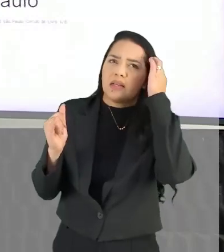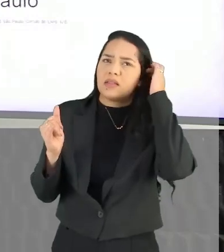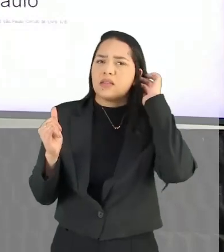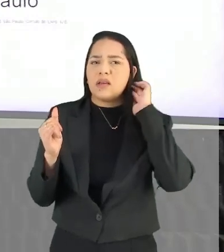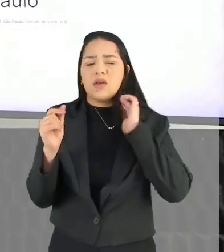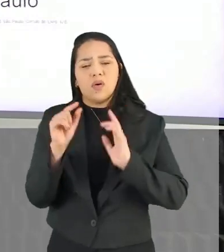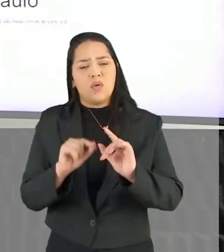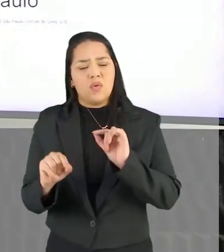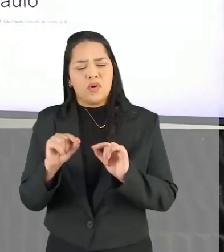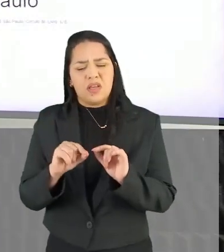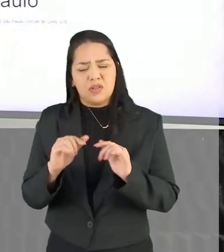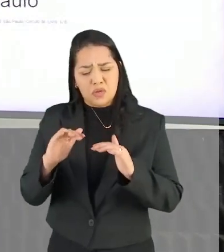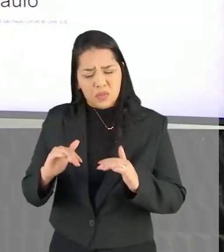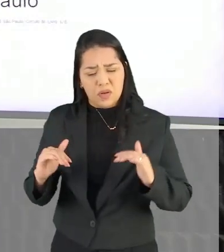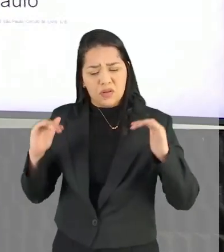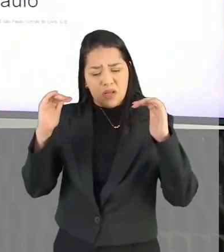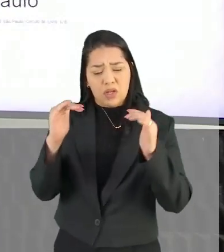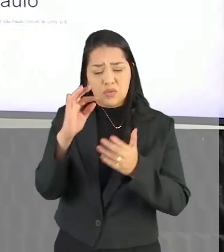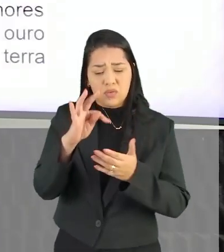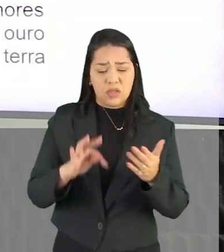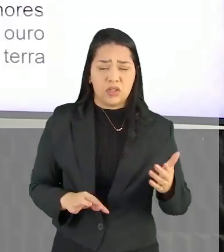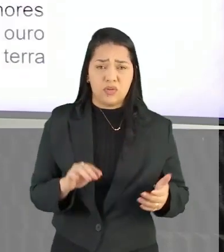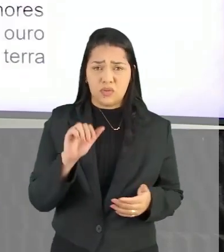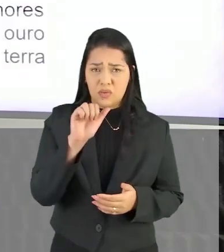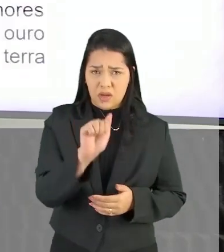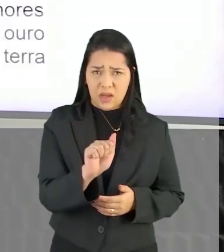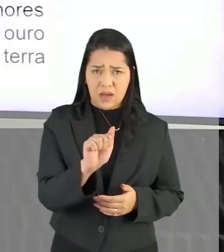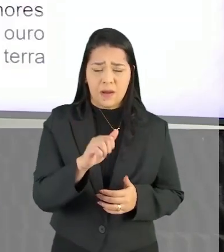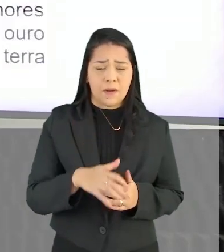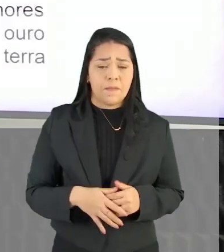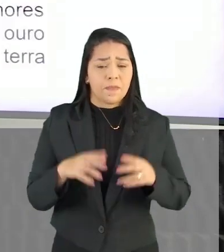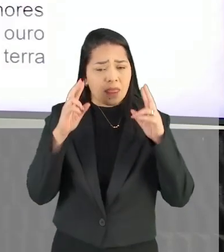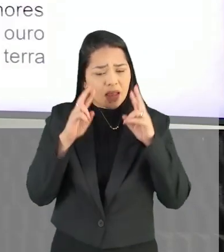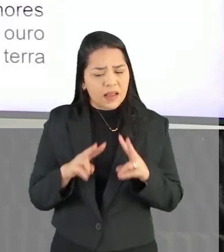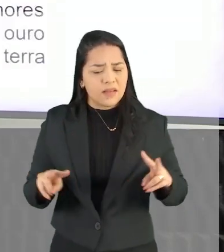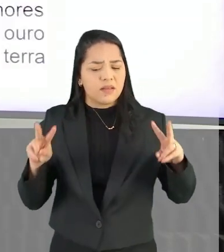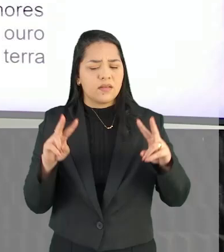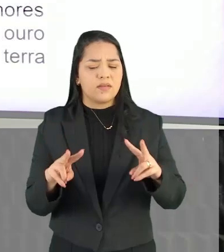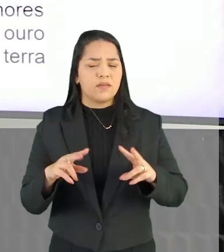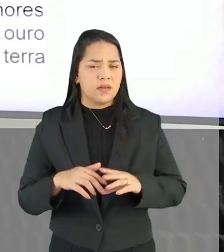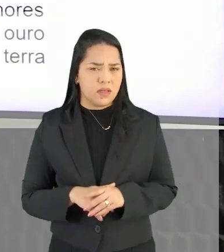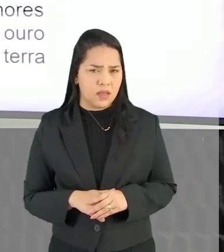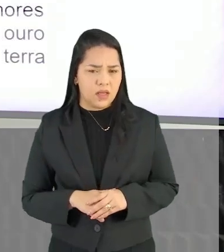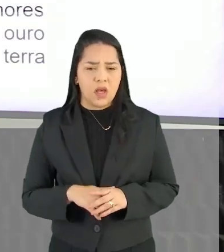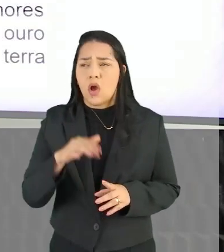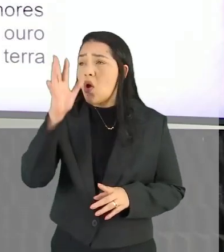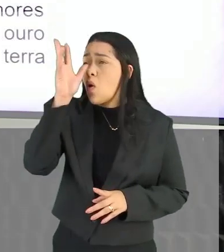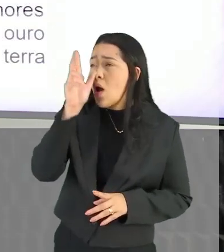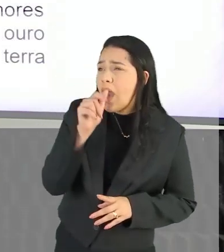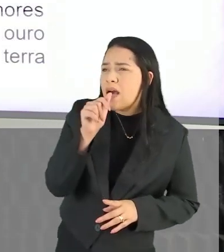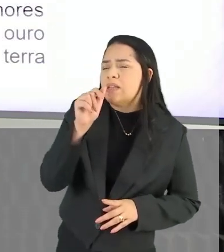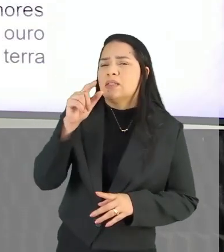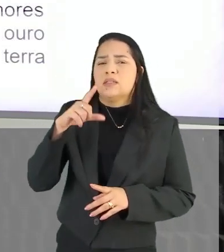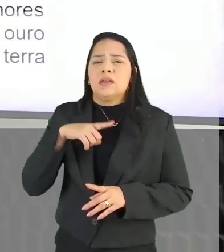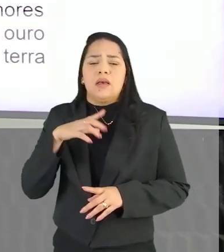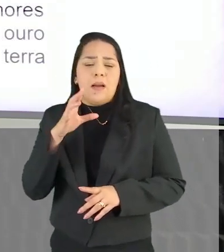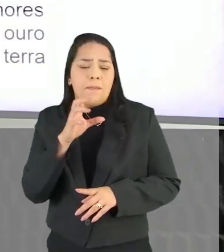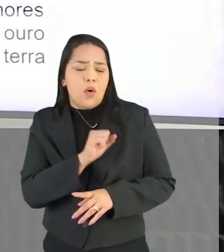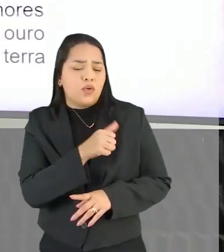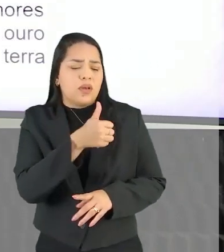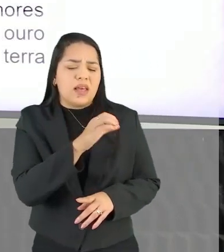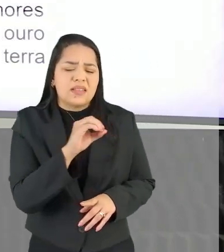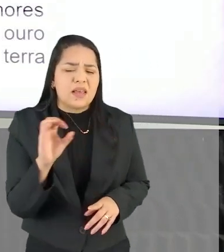De superioridade, como a gente vê no texto A. Aqui no final ele coloca, E quase tem mais amores, Então, não é algo